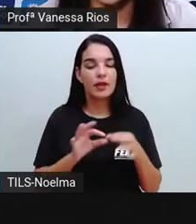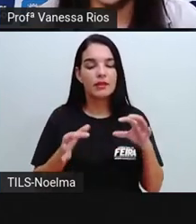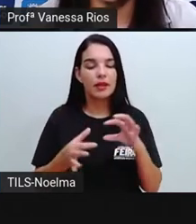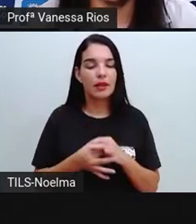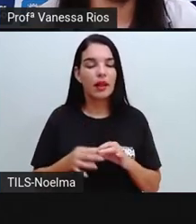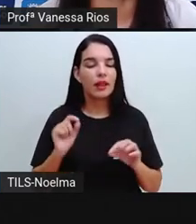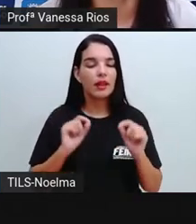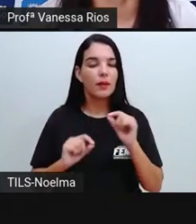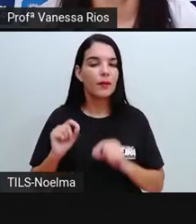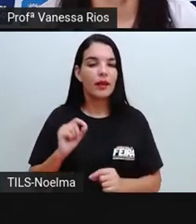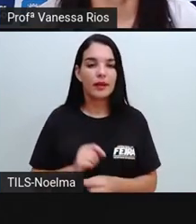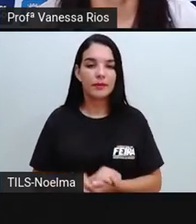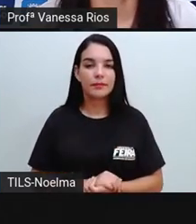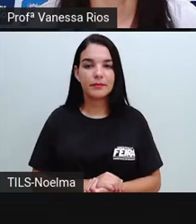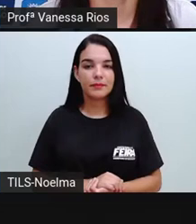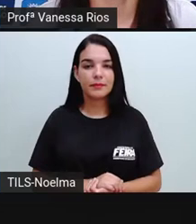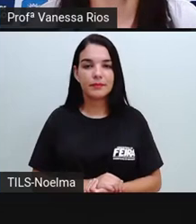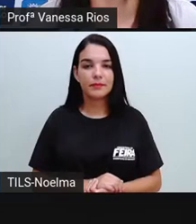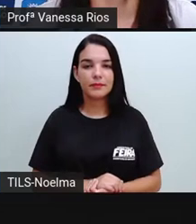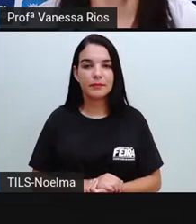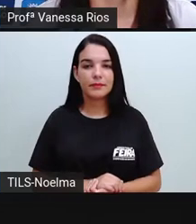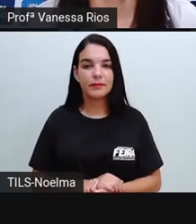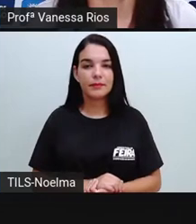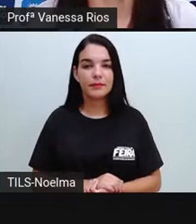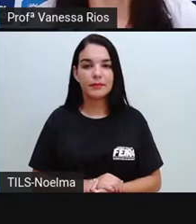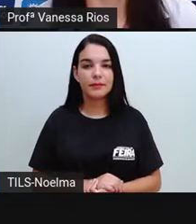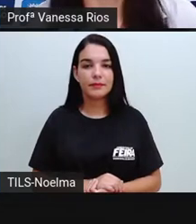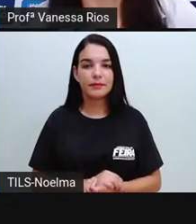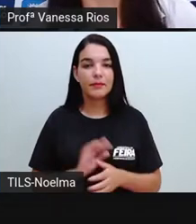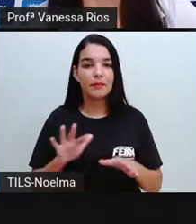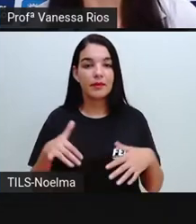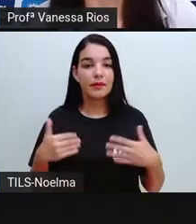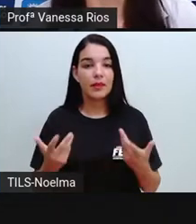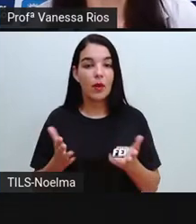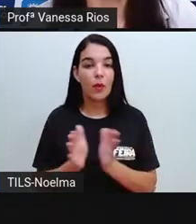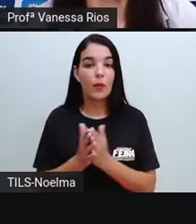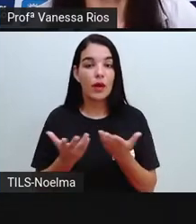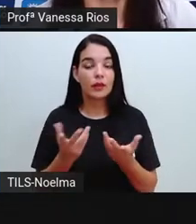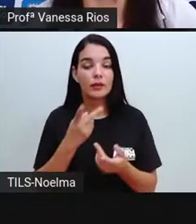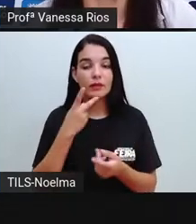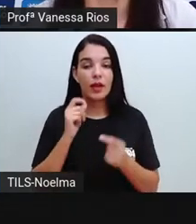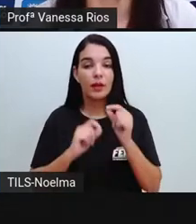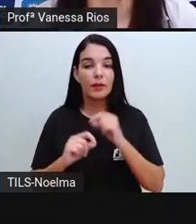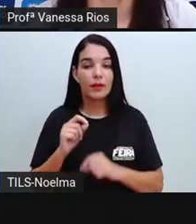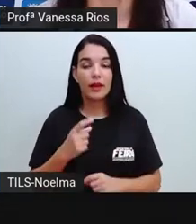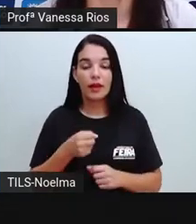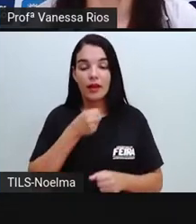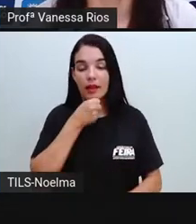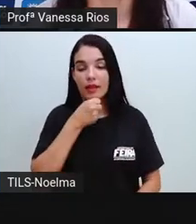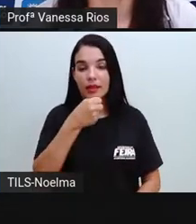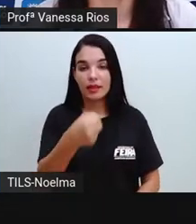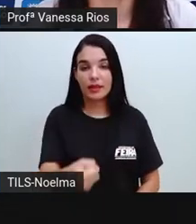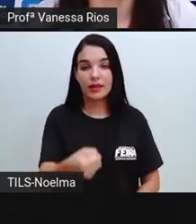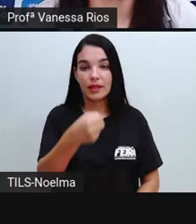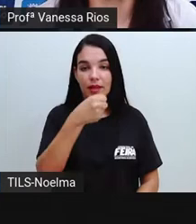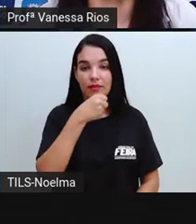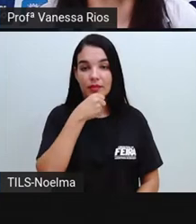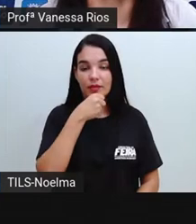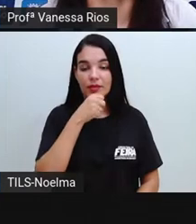relacionada? Pois é. Quando a gente fala aí em entrevista e a gente lembra aí de textos